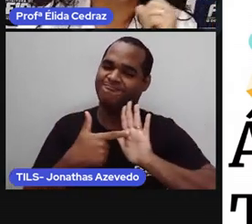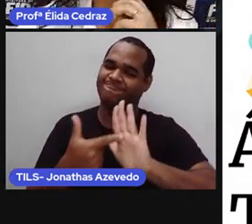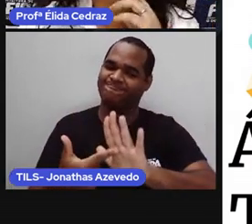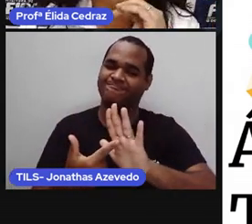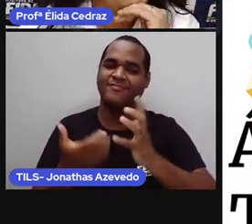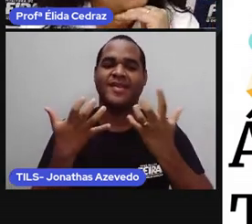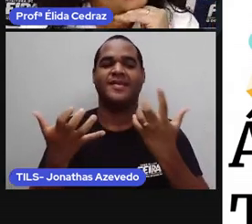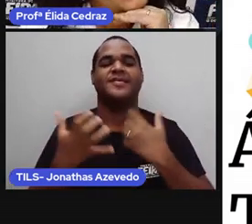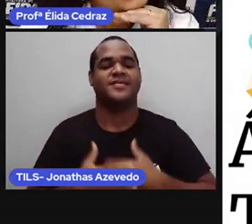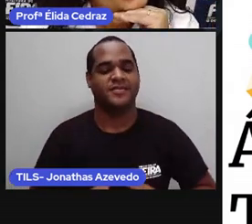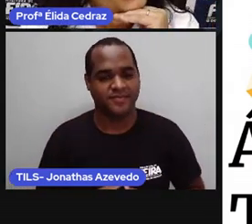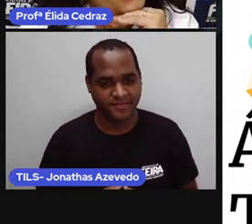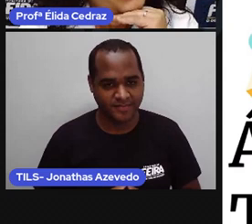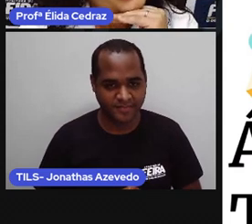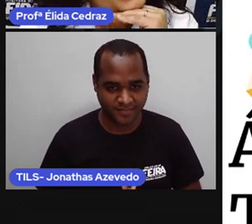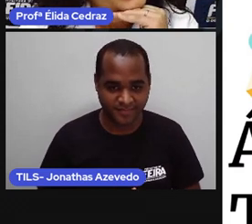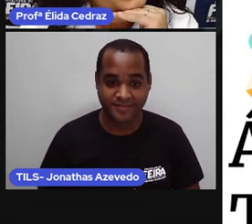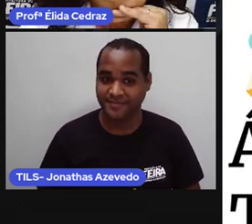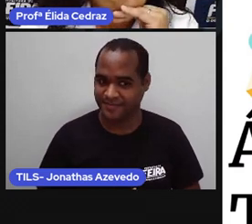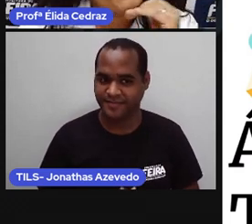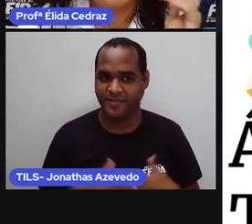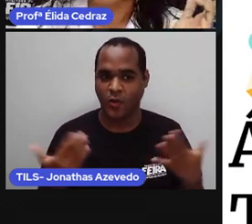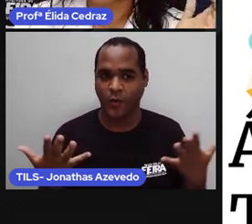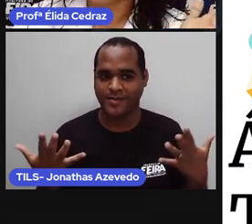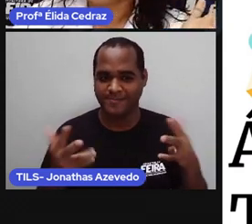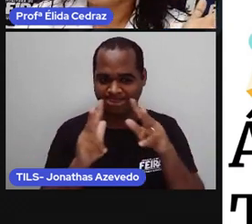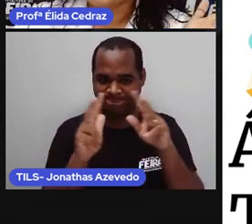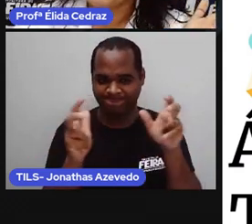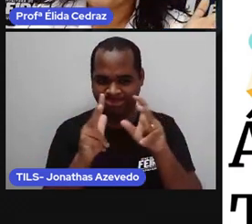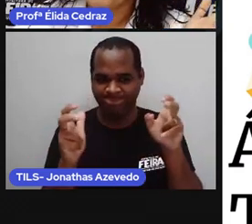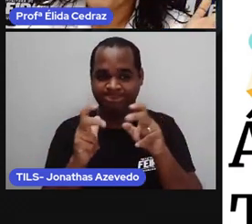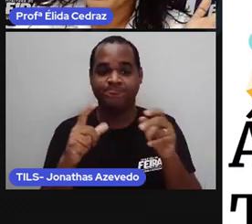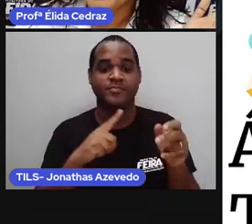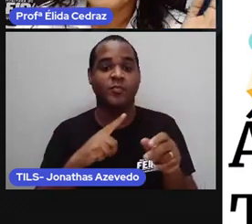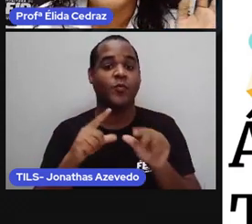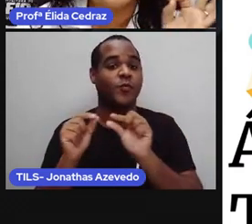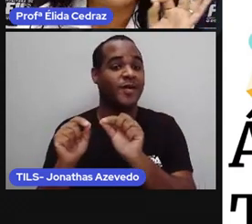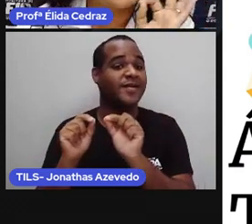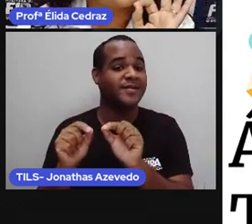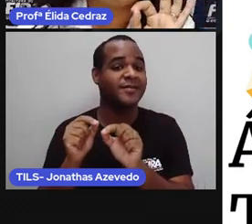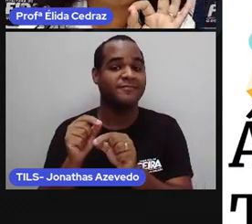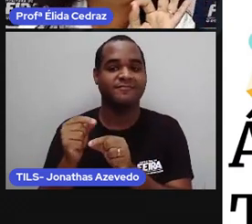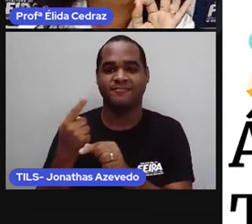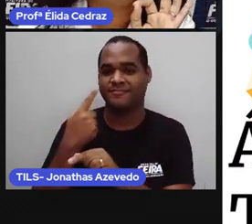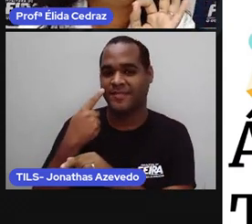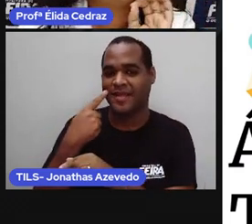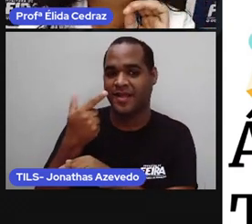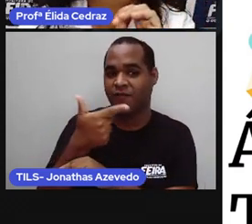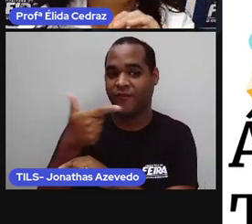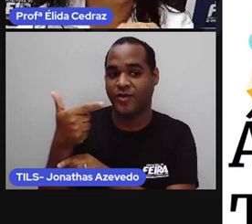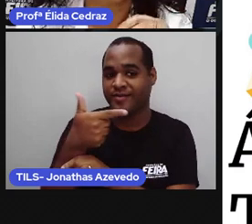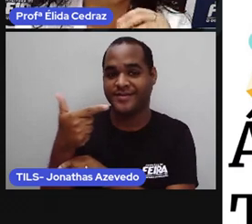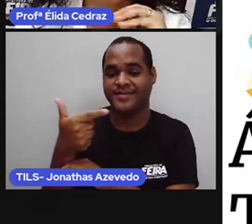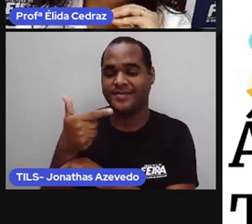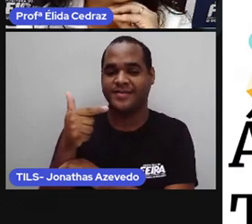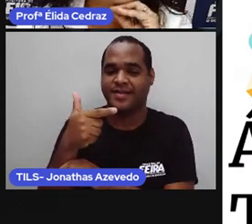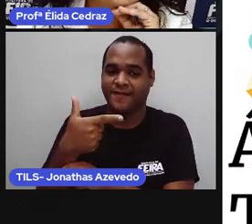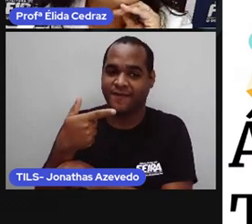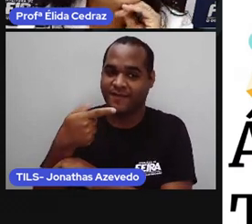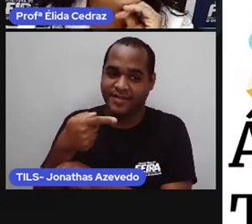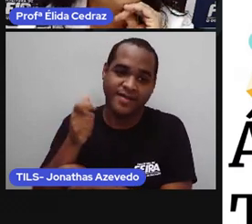A aula de hoje, 22. Aula 22, dia